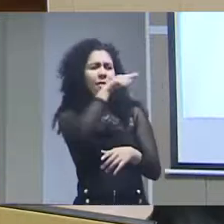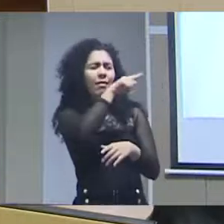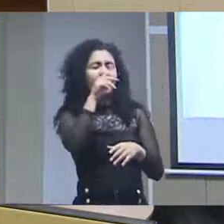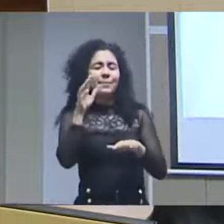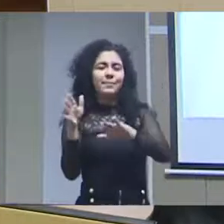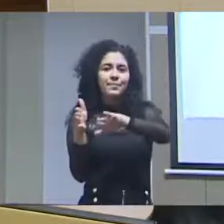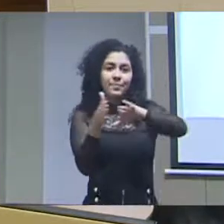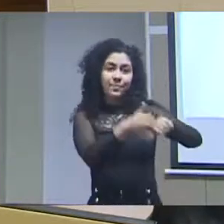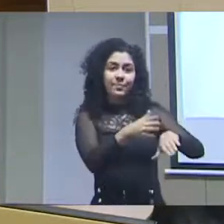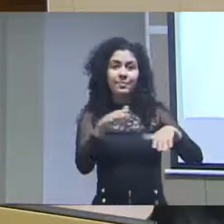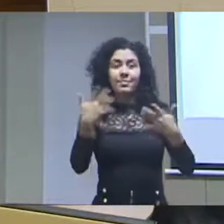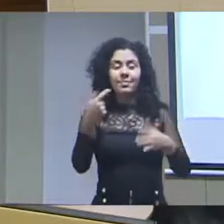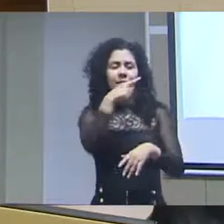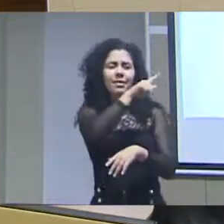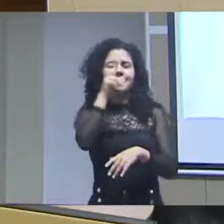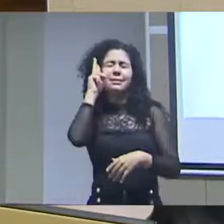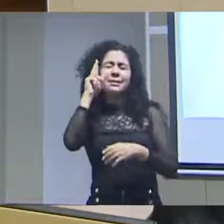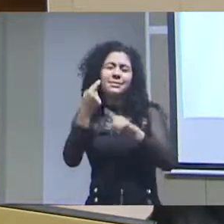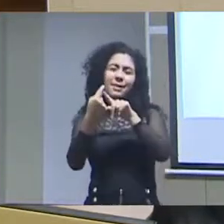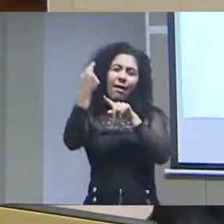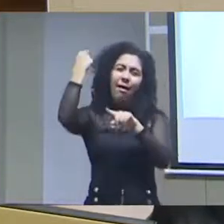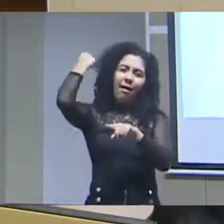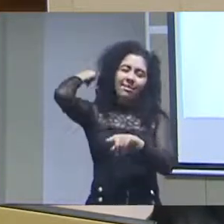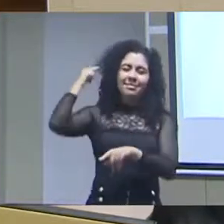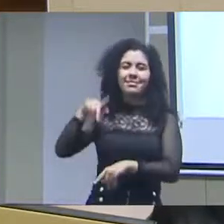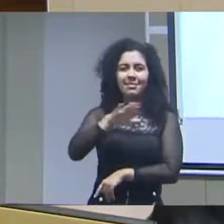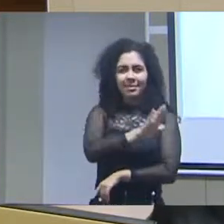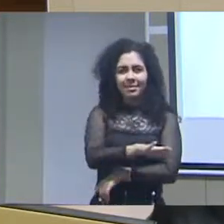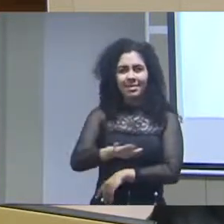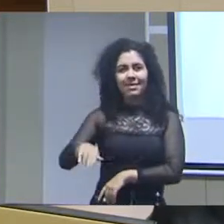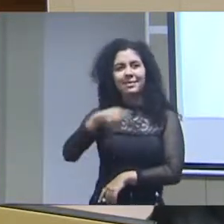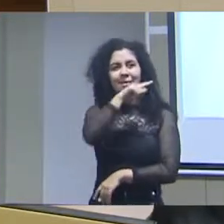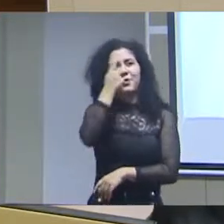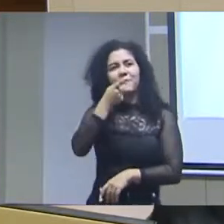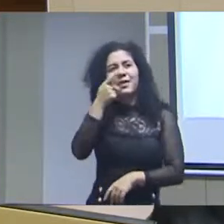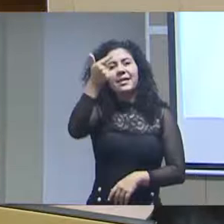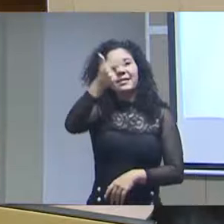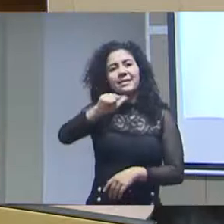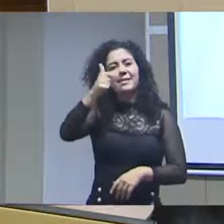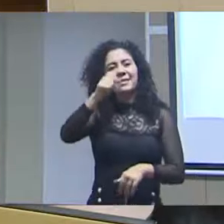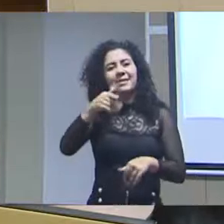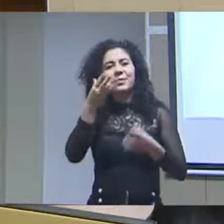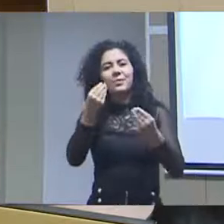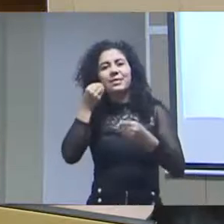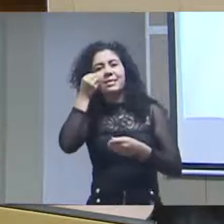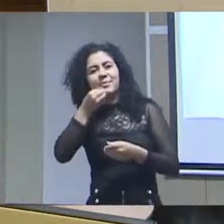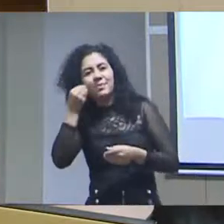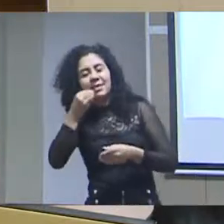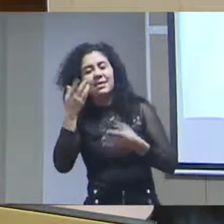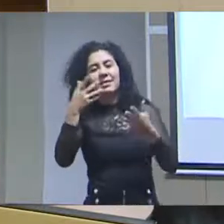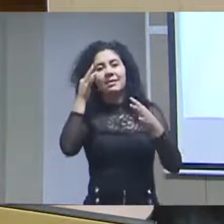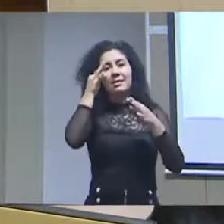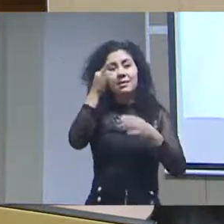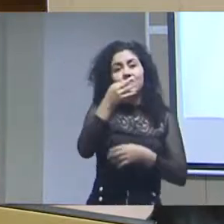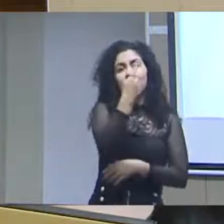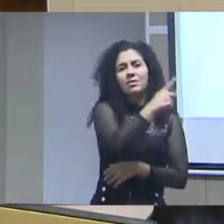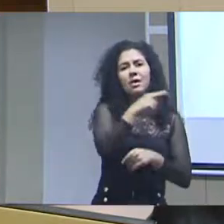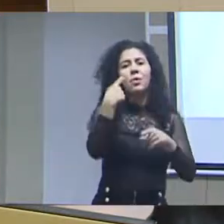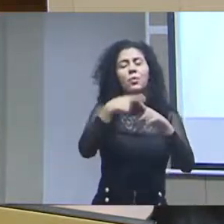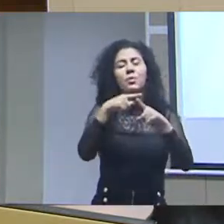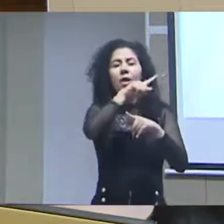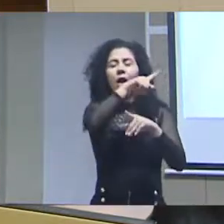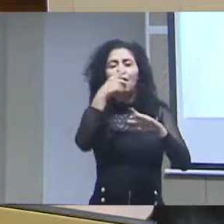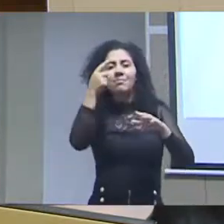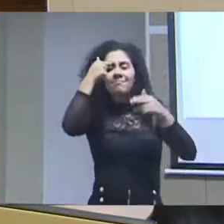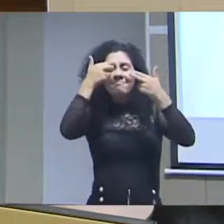pequeno, eu sou muito repetitivo nas minhas experiências, nos meus testemunhos, vamos dizer assim, porque são coisas que eu